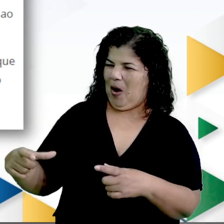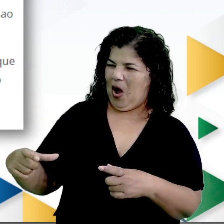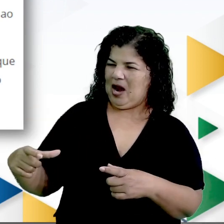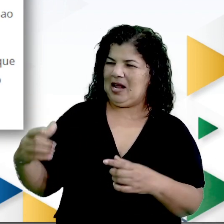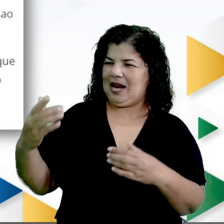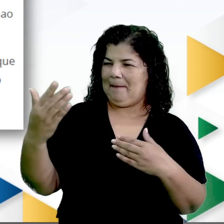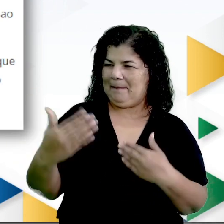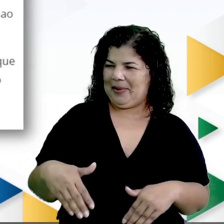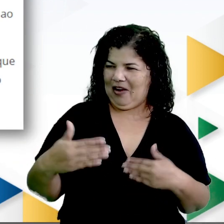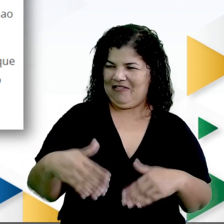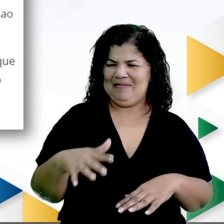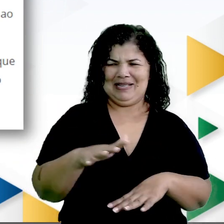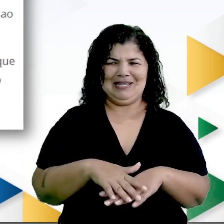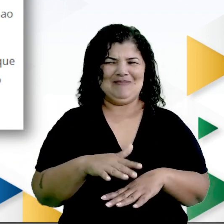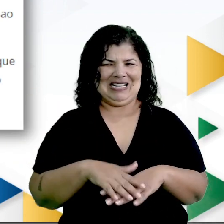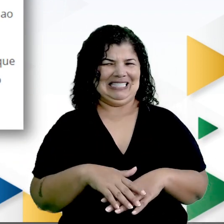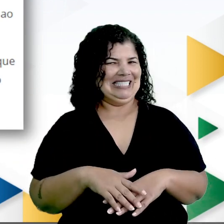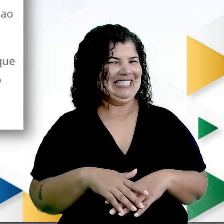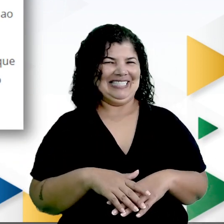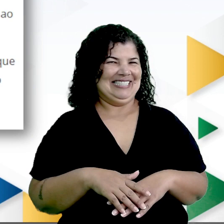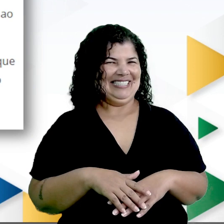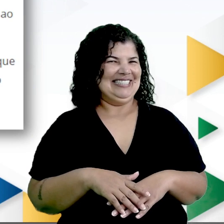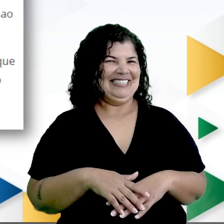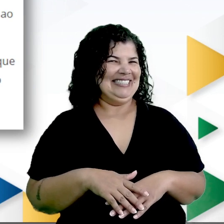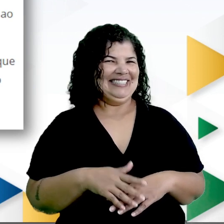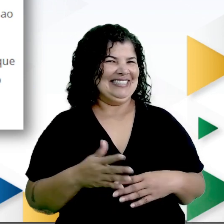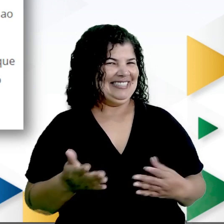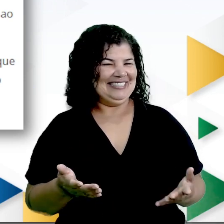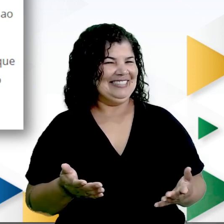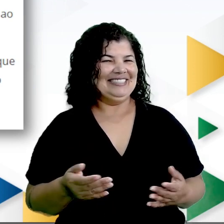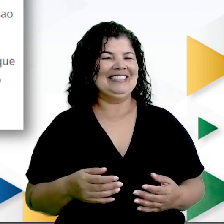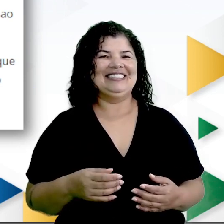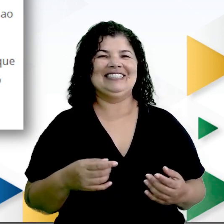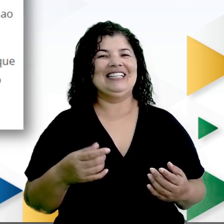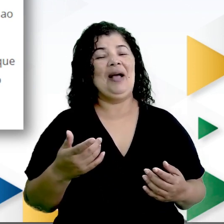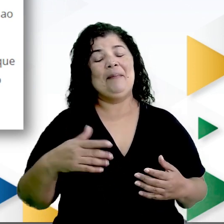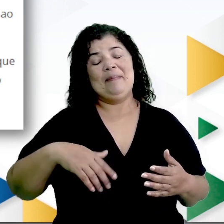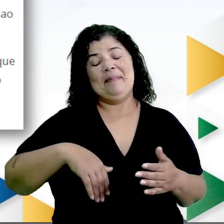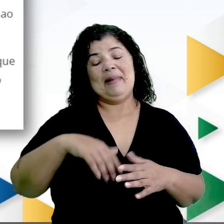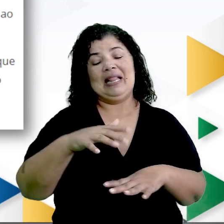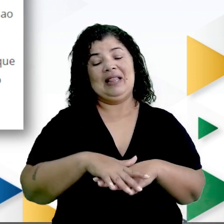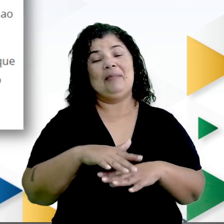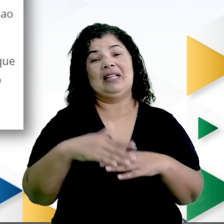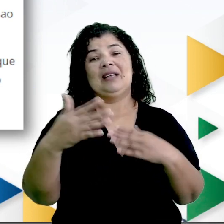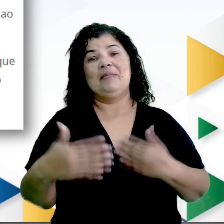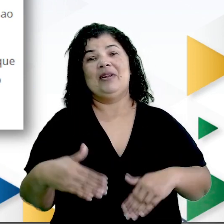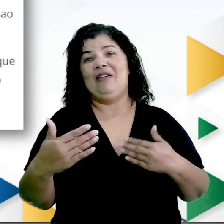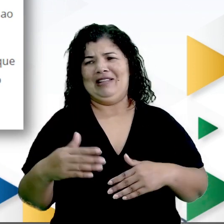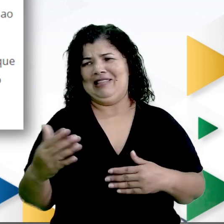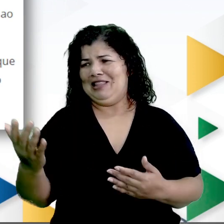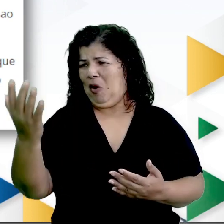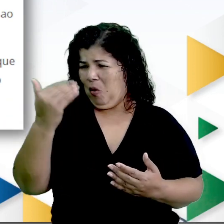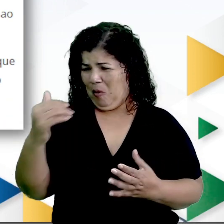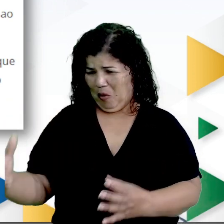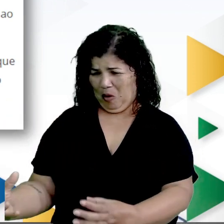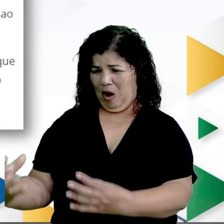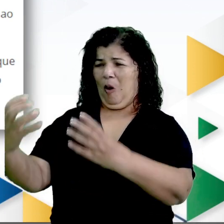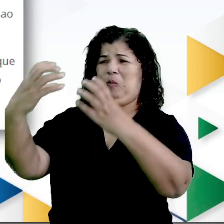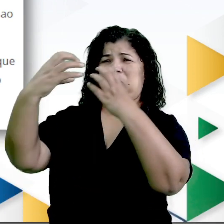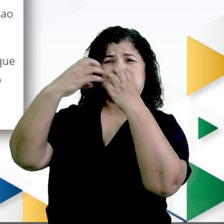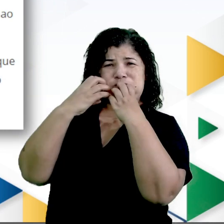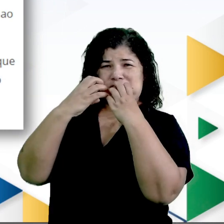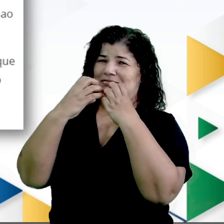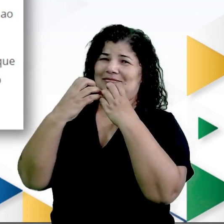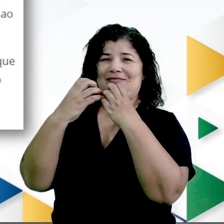prova de matemática. Se diz, ele comeu bola na prova de matemática, é claro que ele comeu uma bola de plástico.